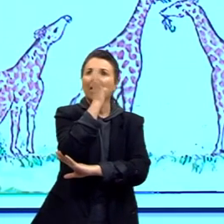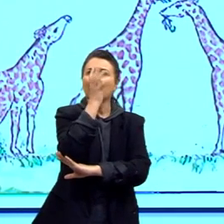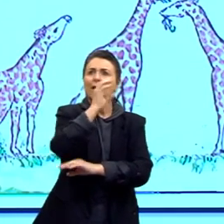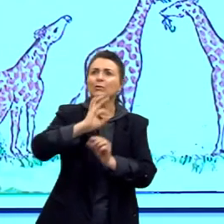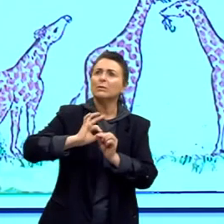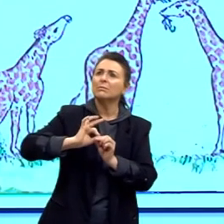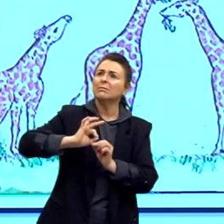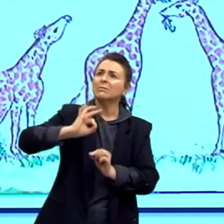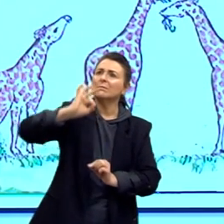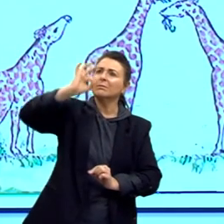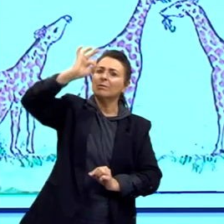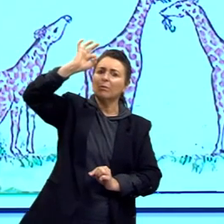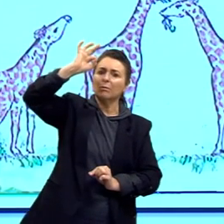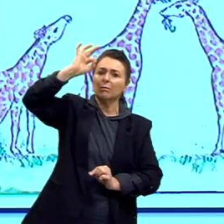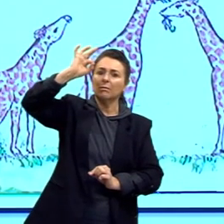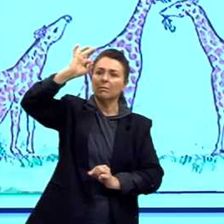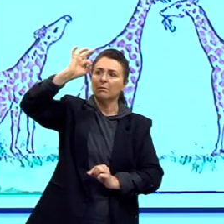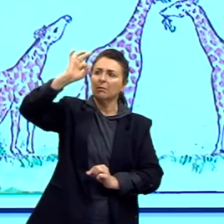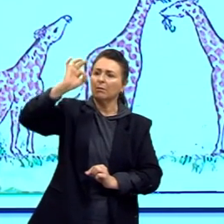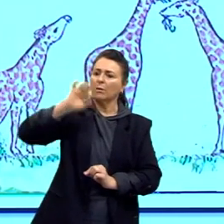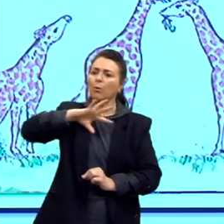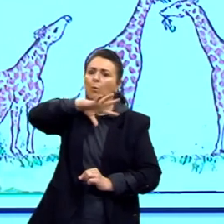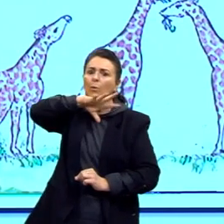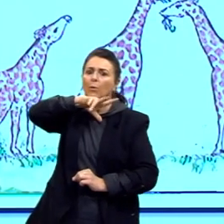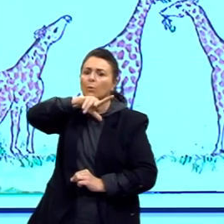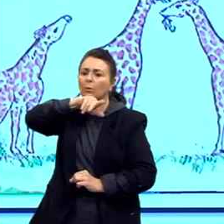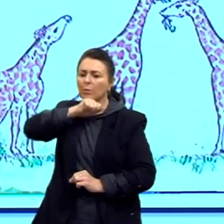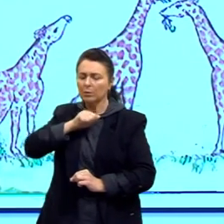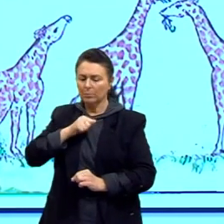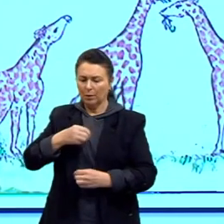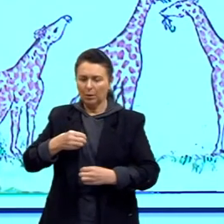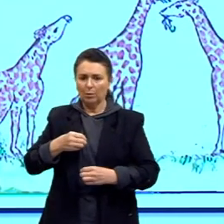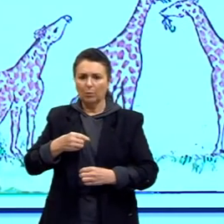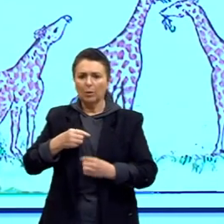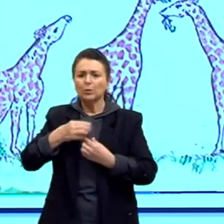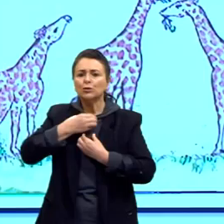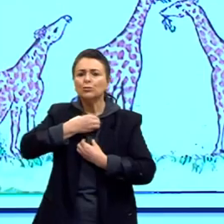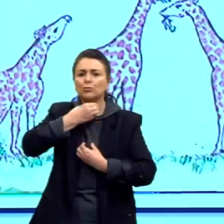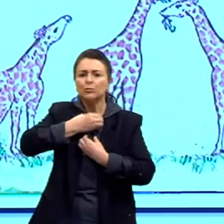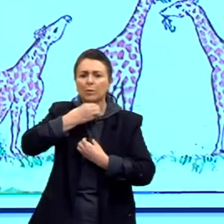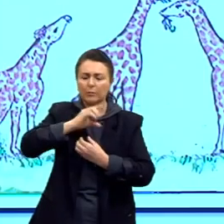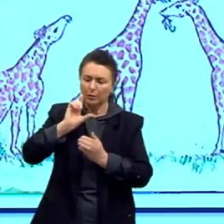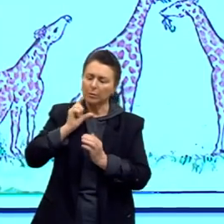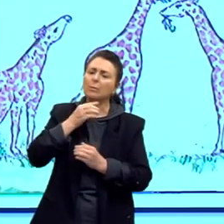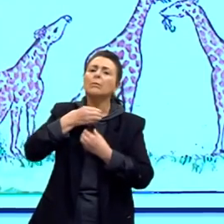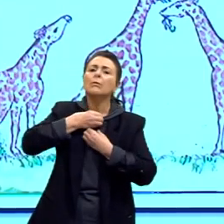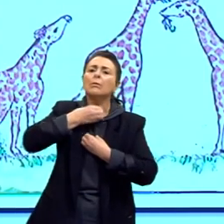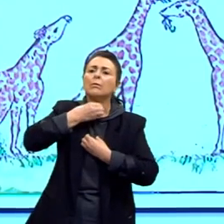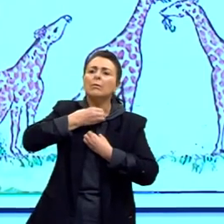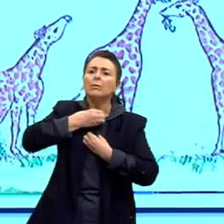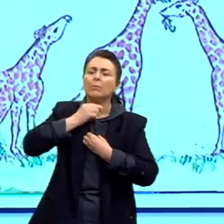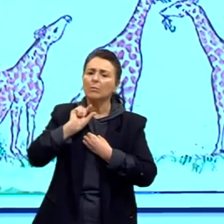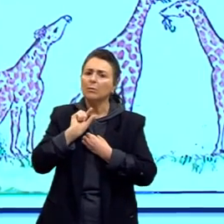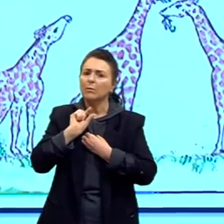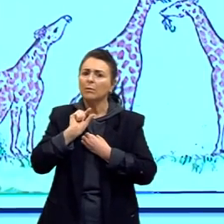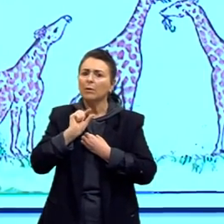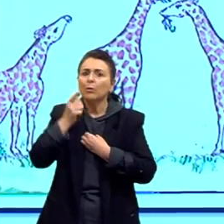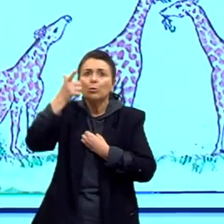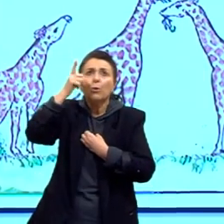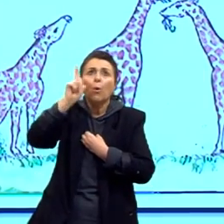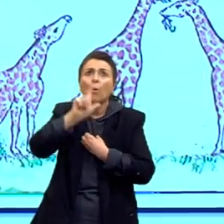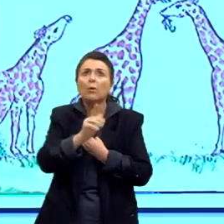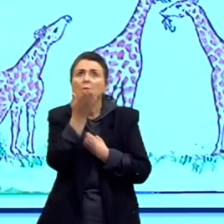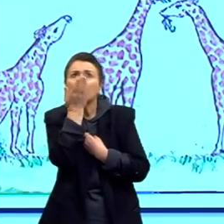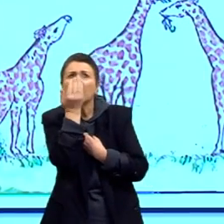As girafas de pescoço curtinho e médio não conseguiam se alimentar, não conseguiam pegar as